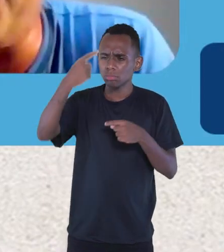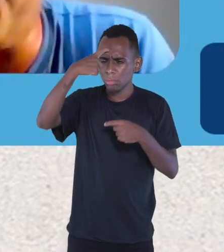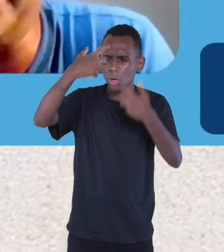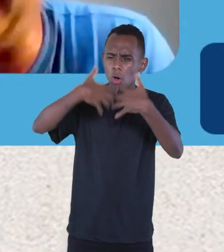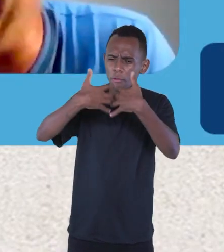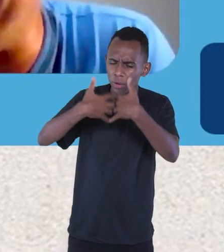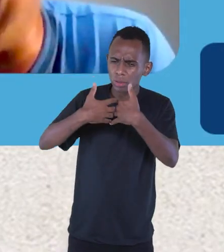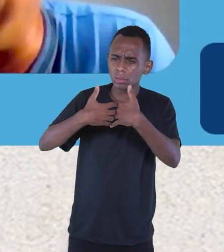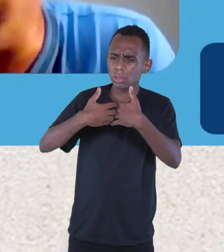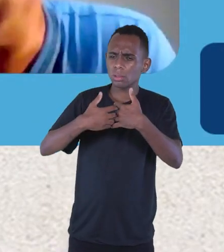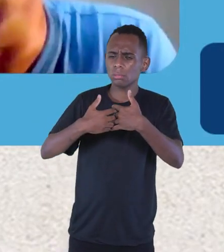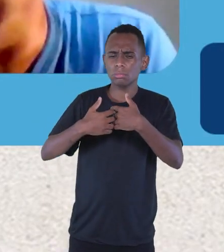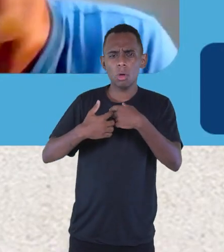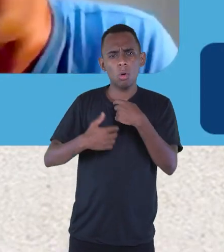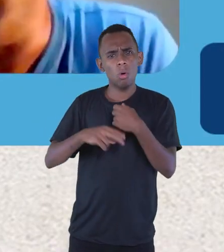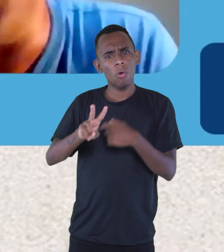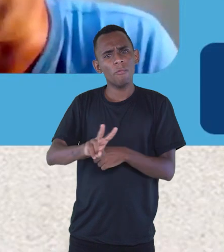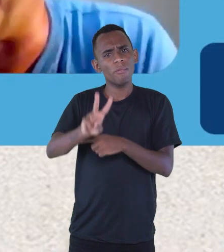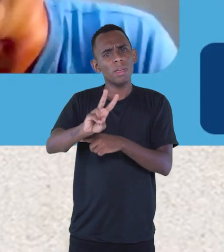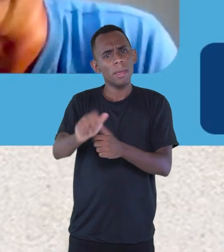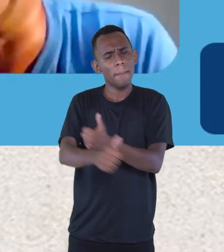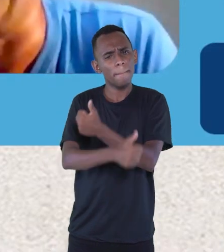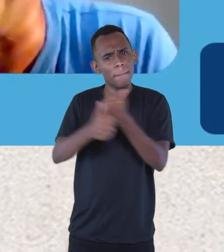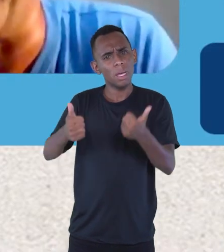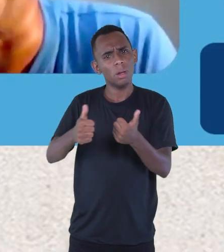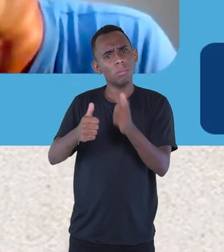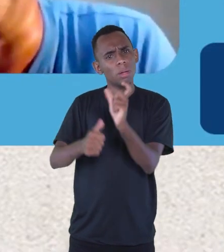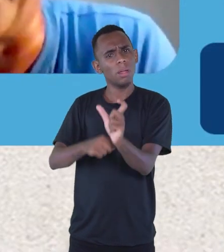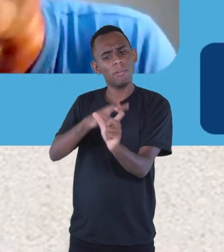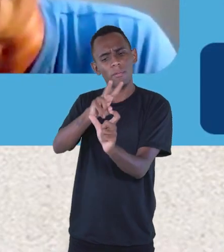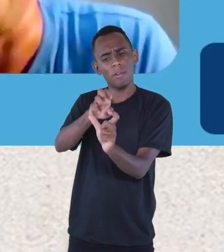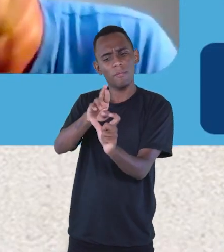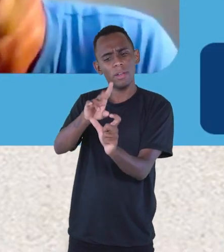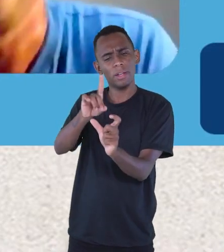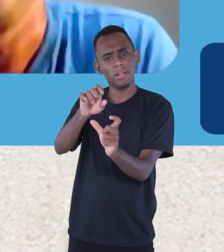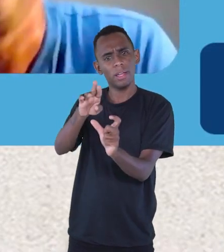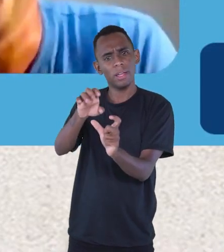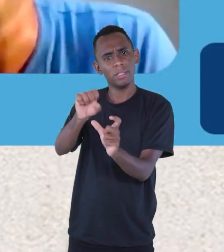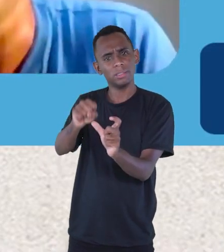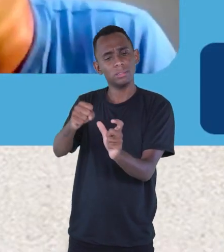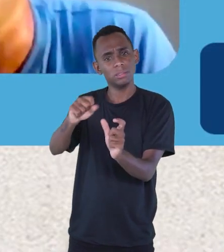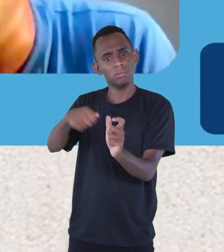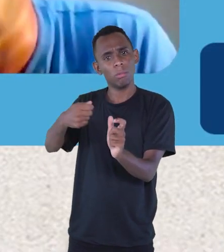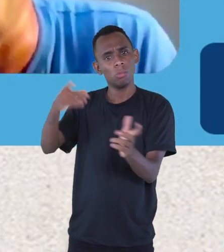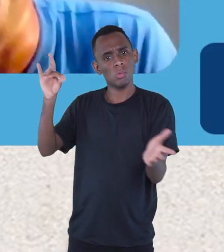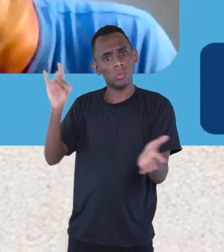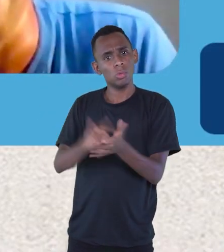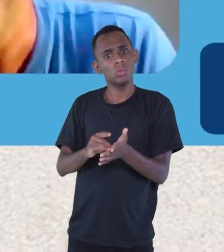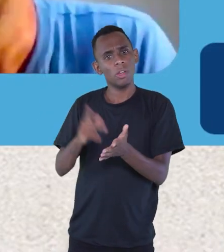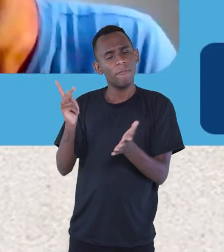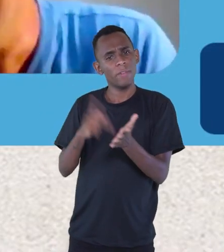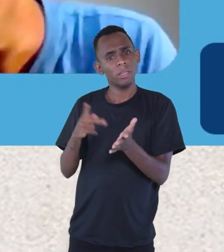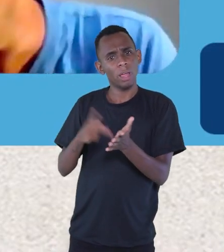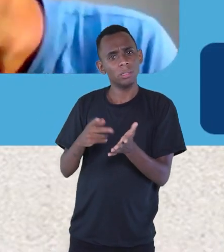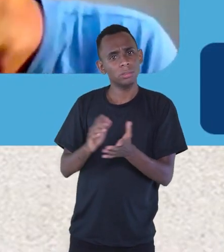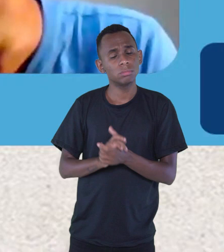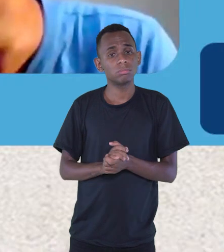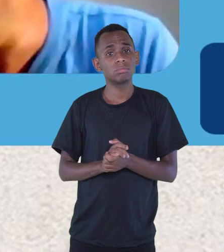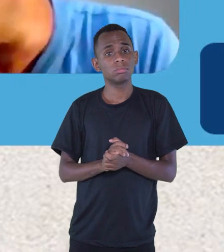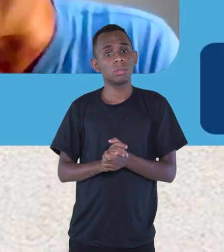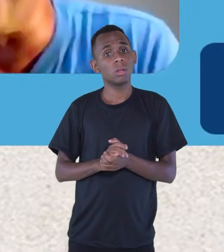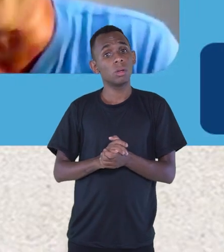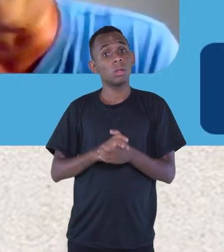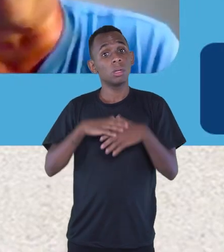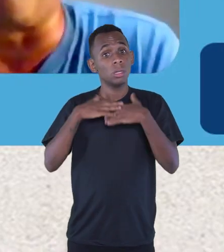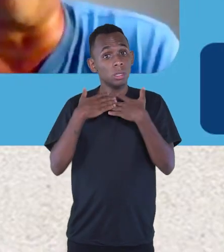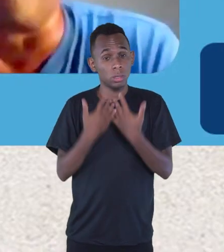E quando eu comecei a fazer o Cordel de forma mais sistemática, eu falei, quer ver? já tem o nome do Cordelista. Eu acho